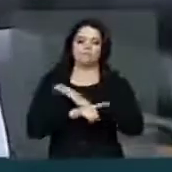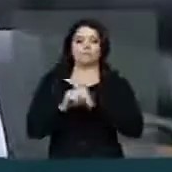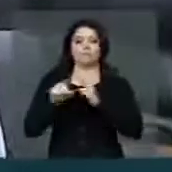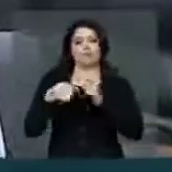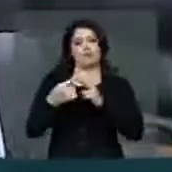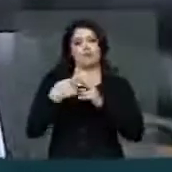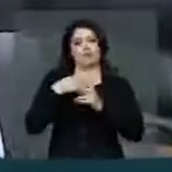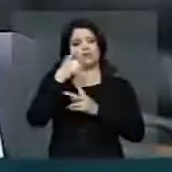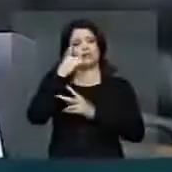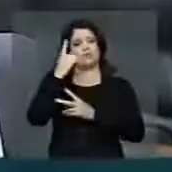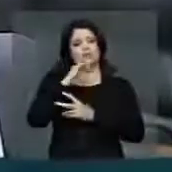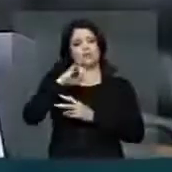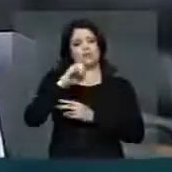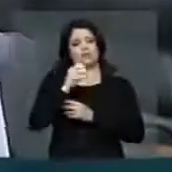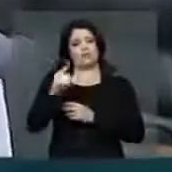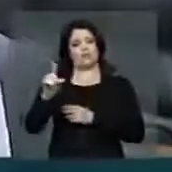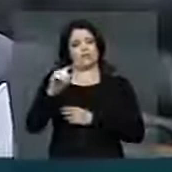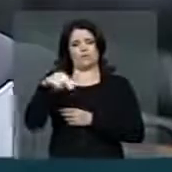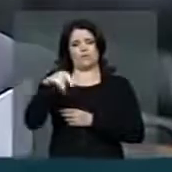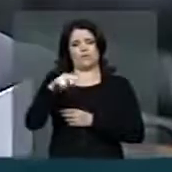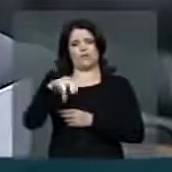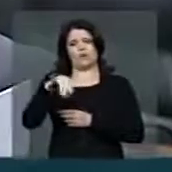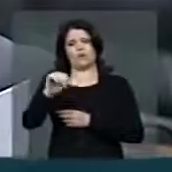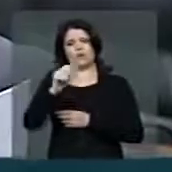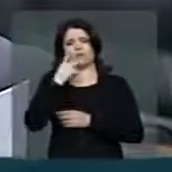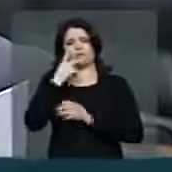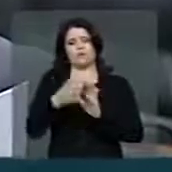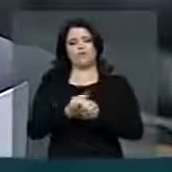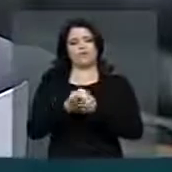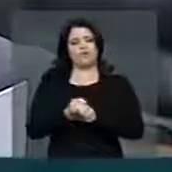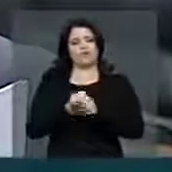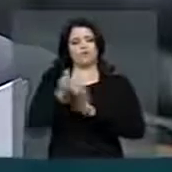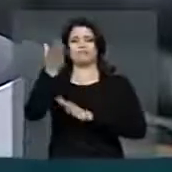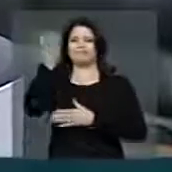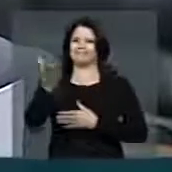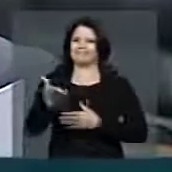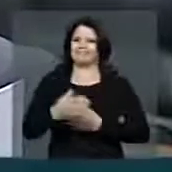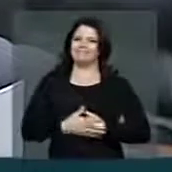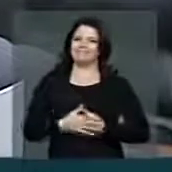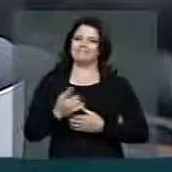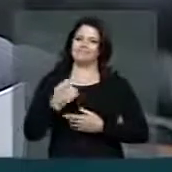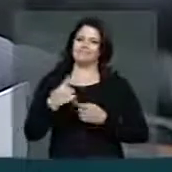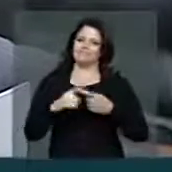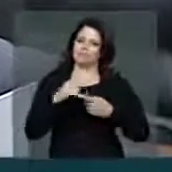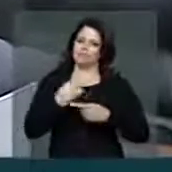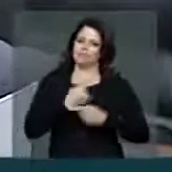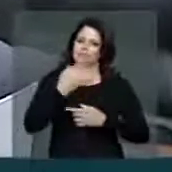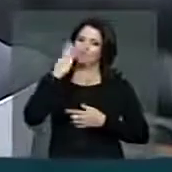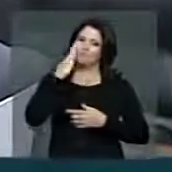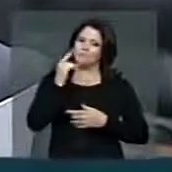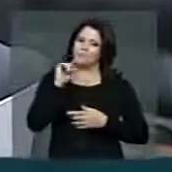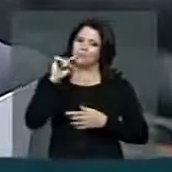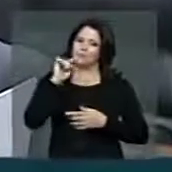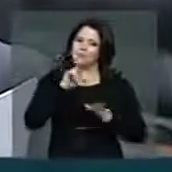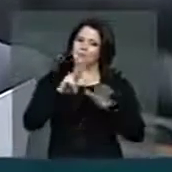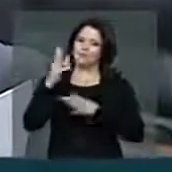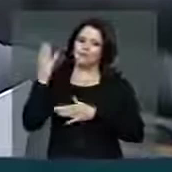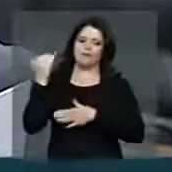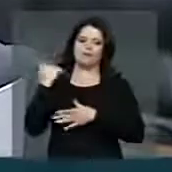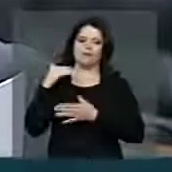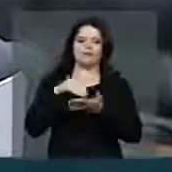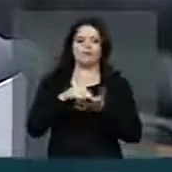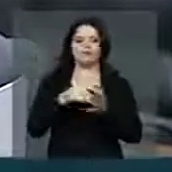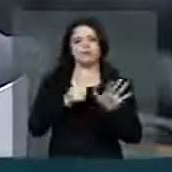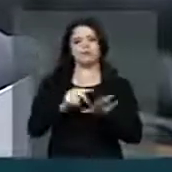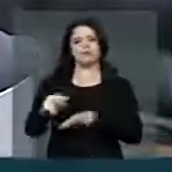deputado Joana Nias, eu quero cumprimentar Vossa Excelência. Nós sabemos que ainda a semana que passou, no final